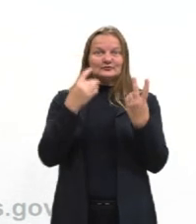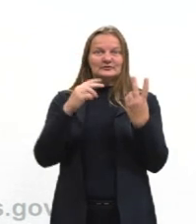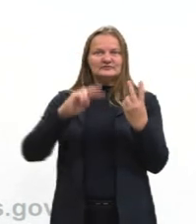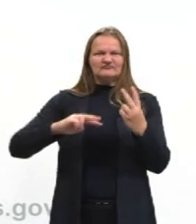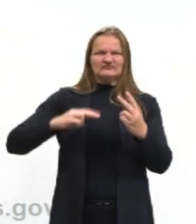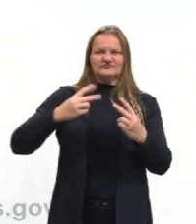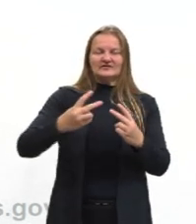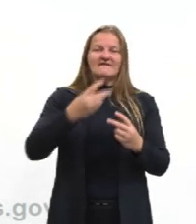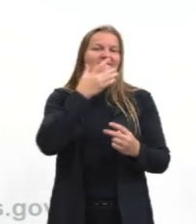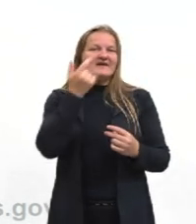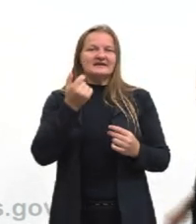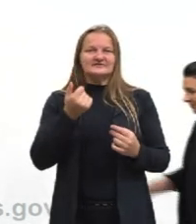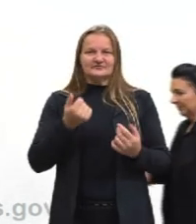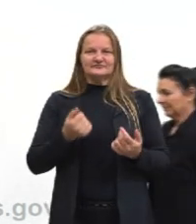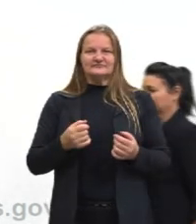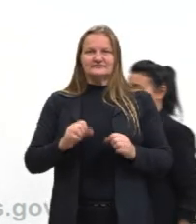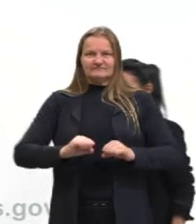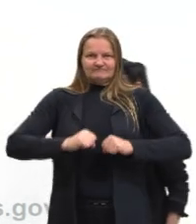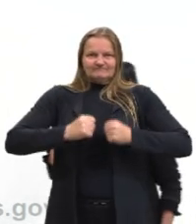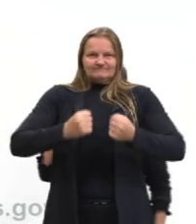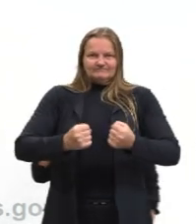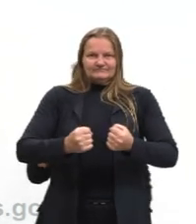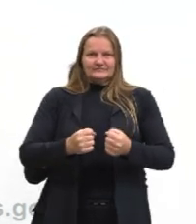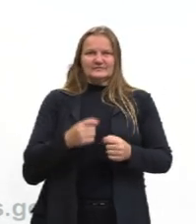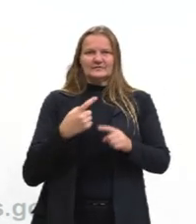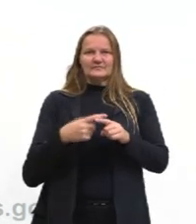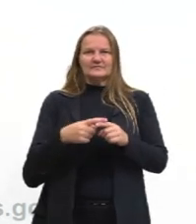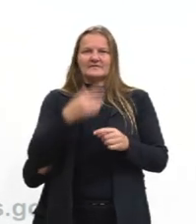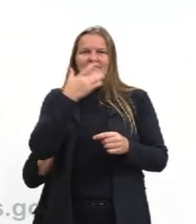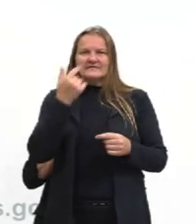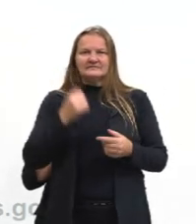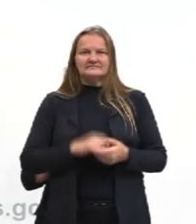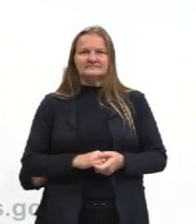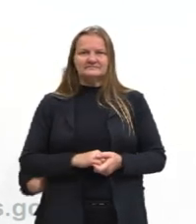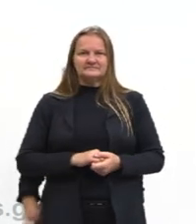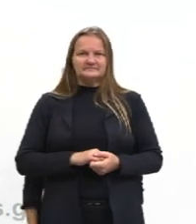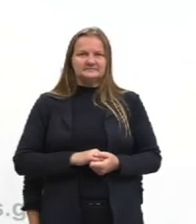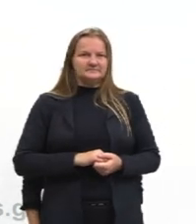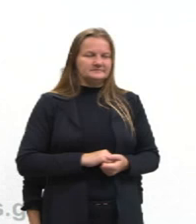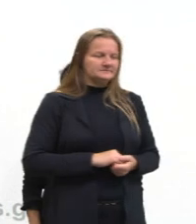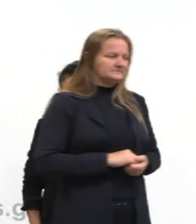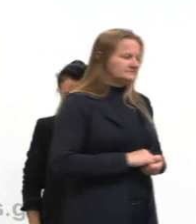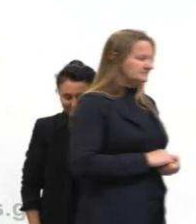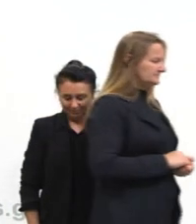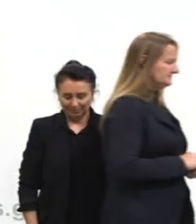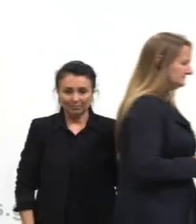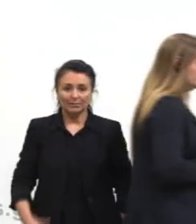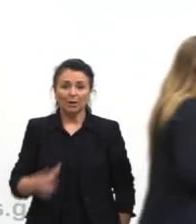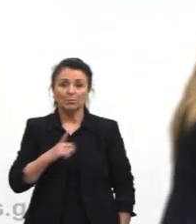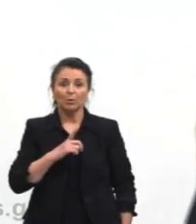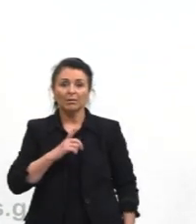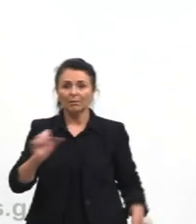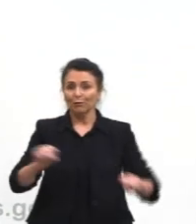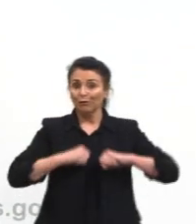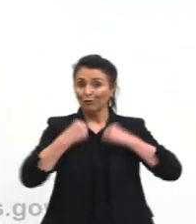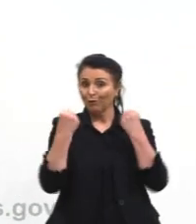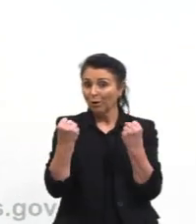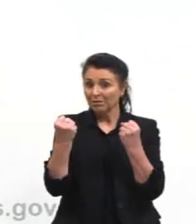fácil da gente carregar essa caixa. Por quê? Porque a gente tem forças que se somam nesse caso.